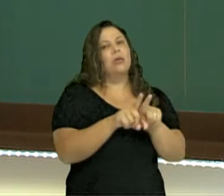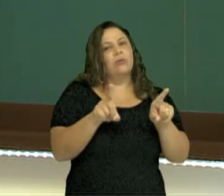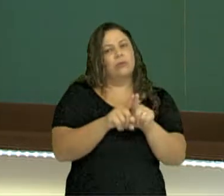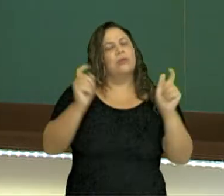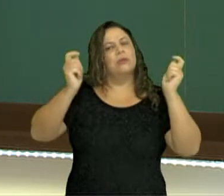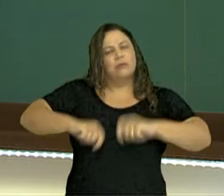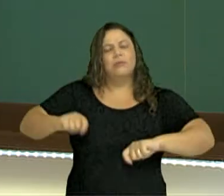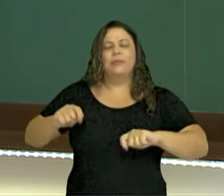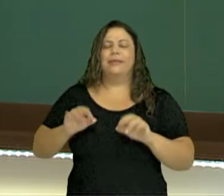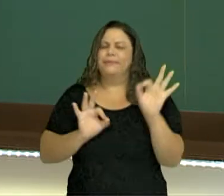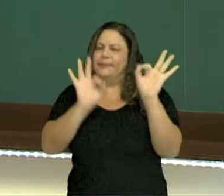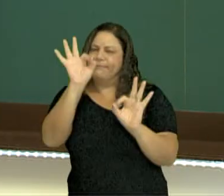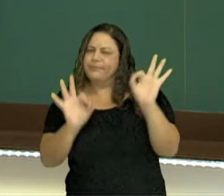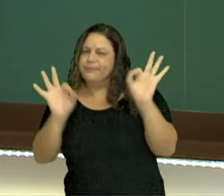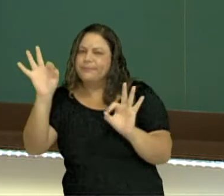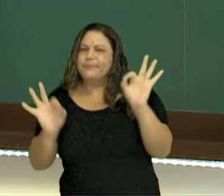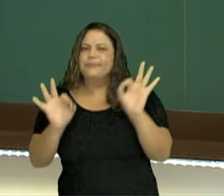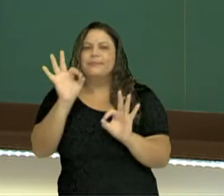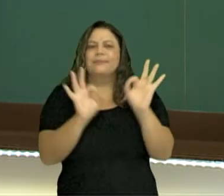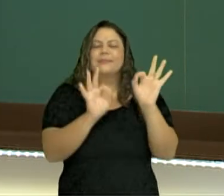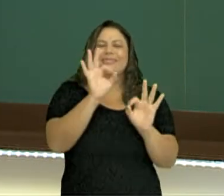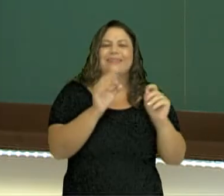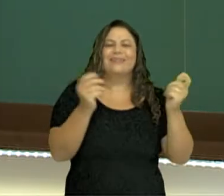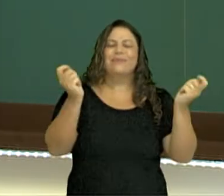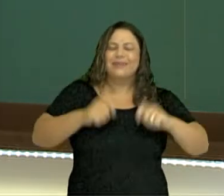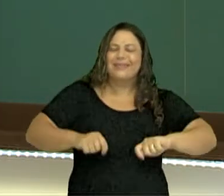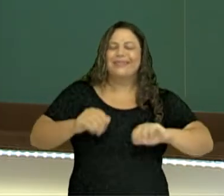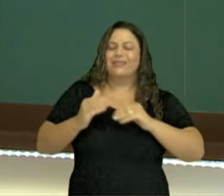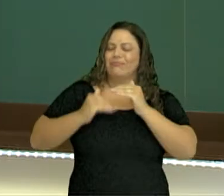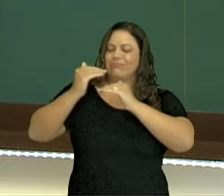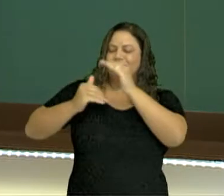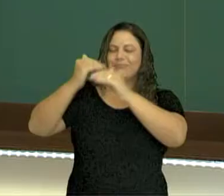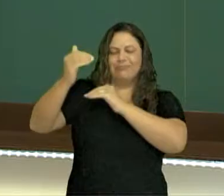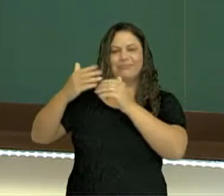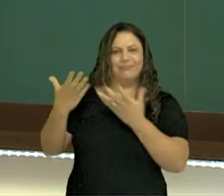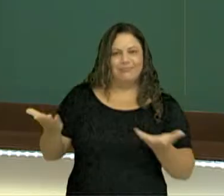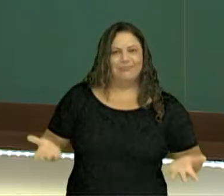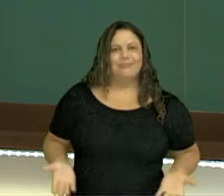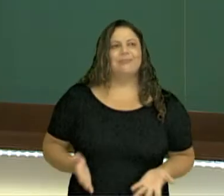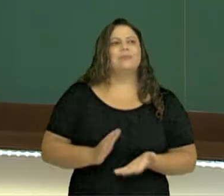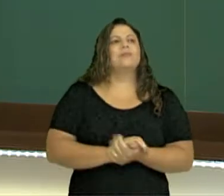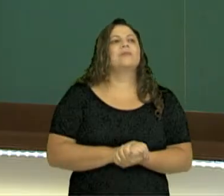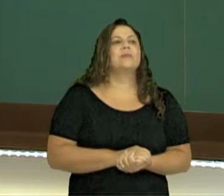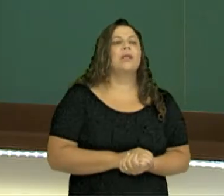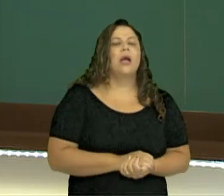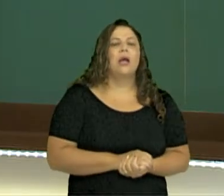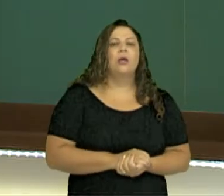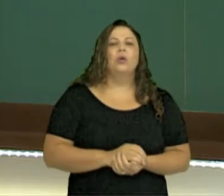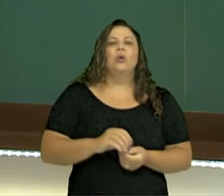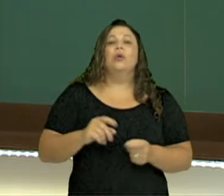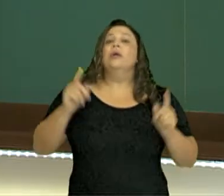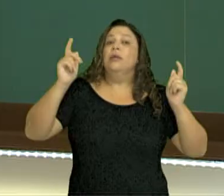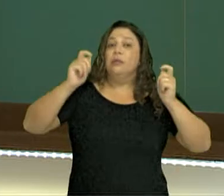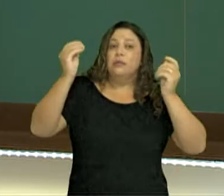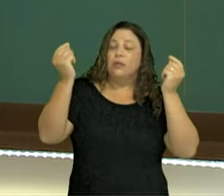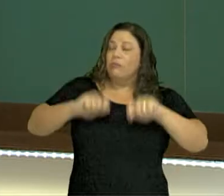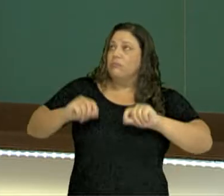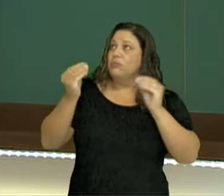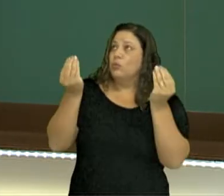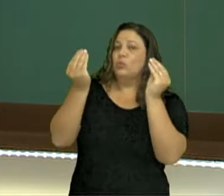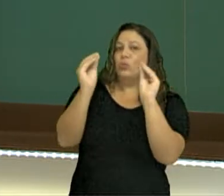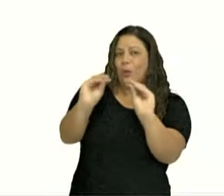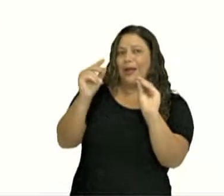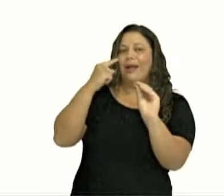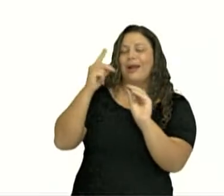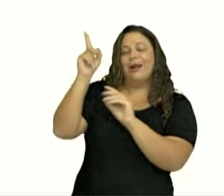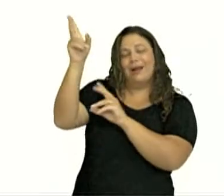também se planejar, o que elas vão crescer e assim sucessivamente. Num orçamento, nós podemos fazer